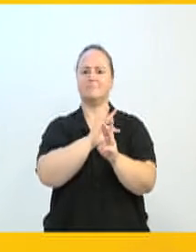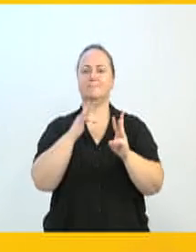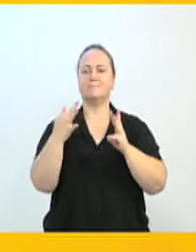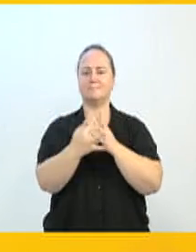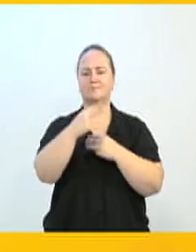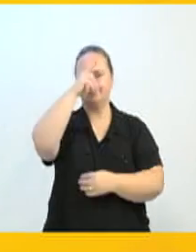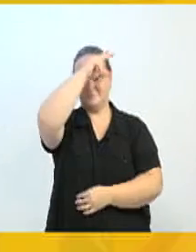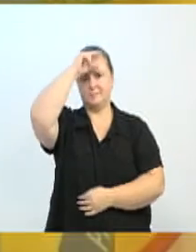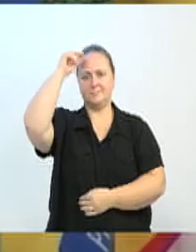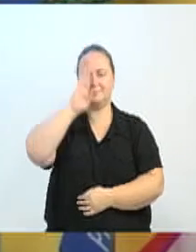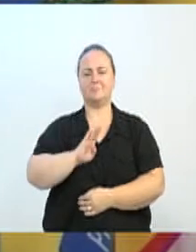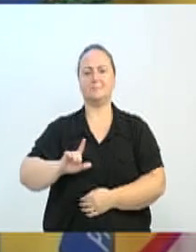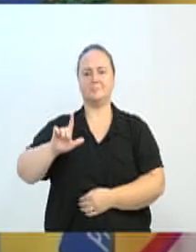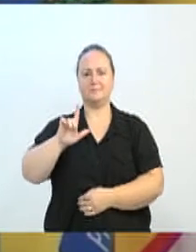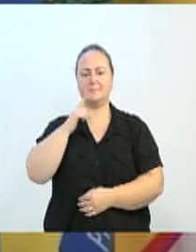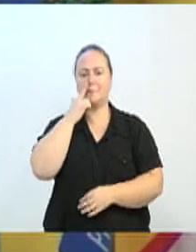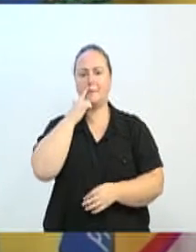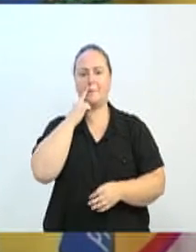Prefeitura de Blumenau.